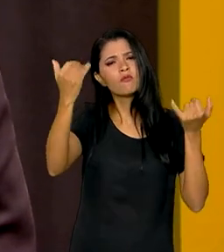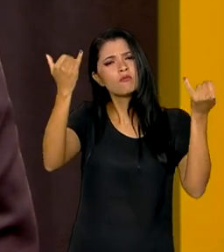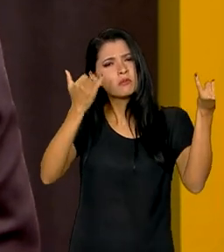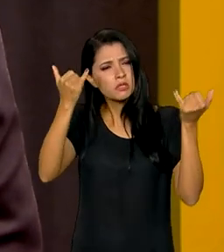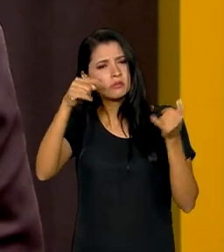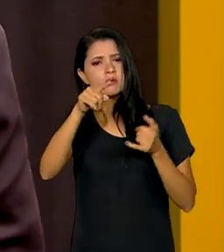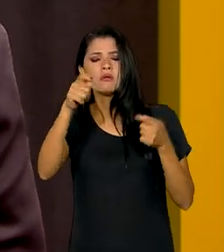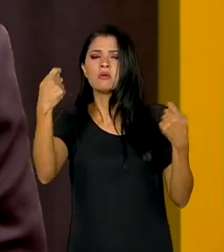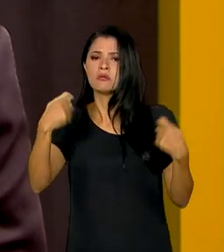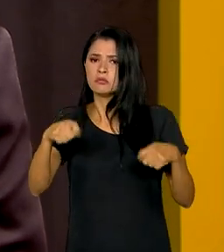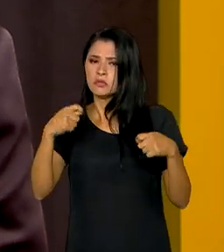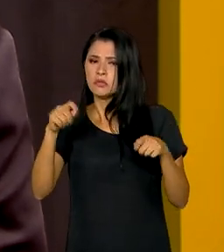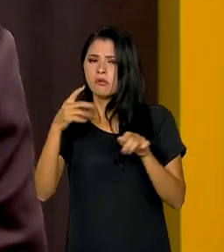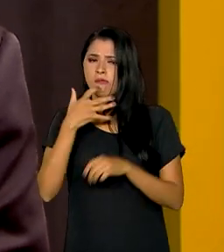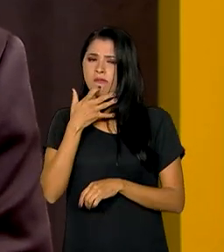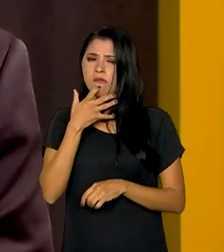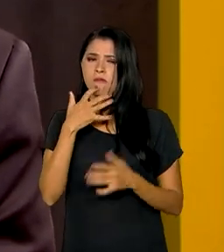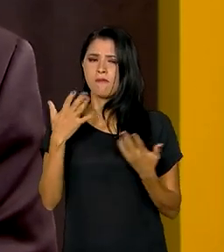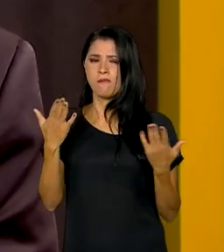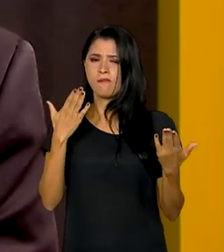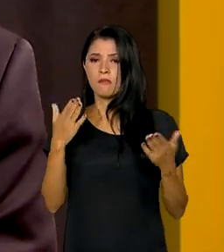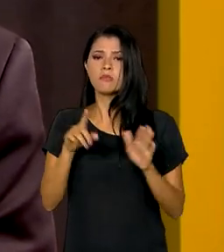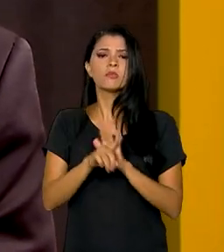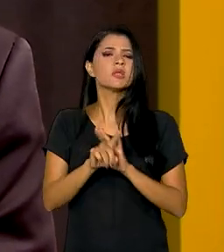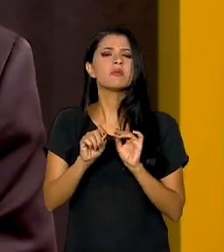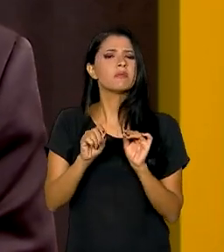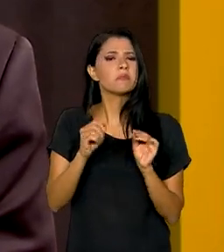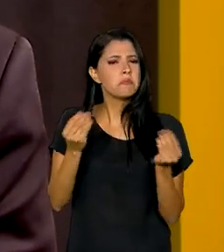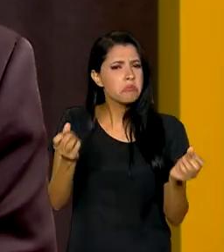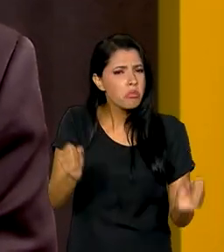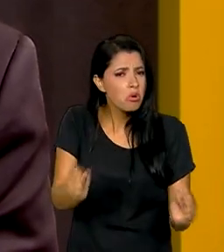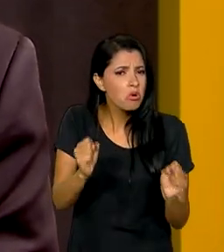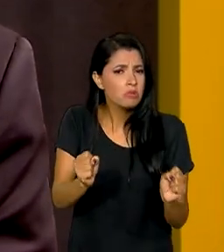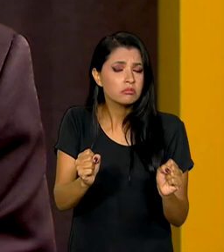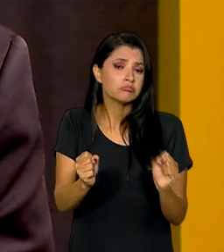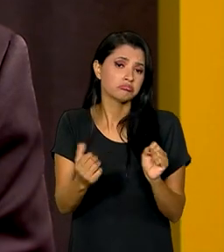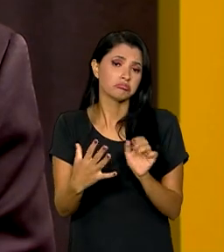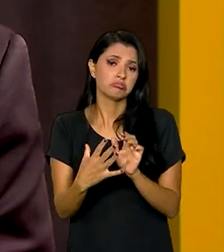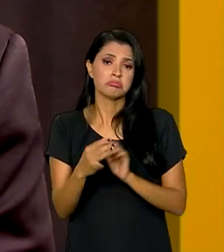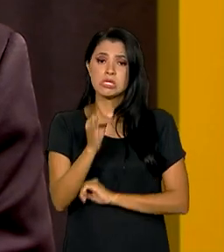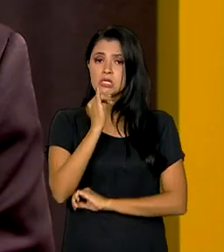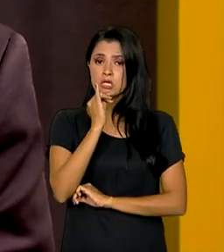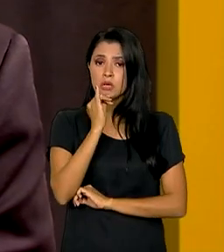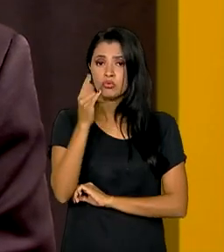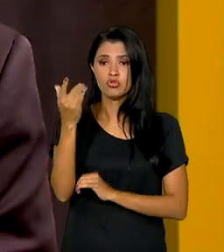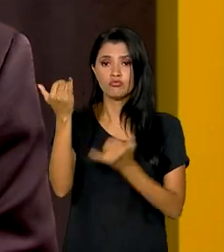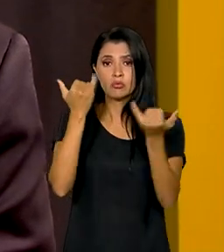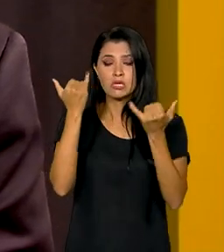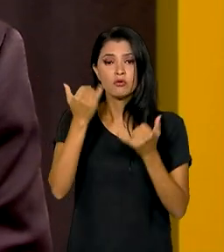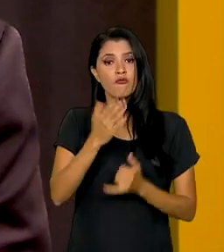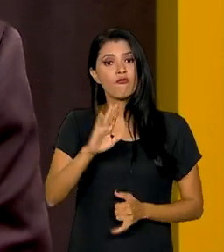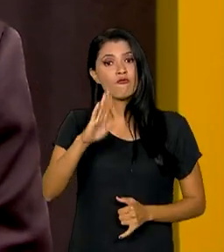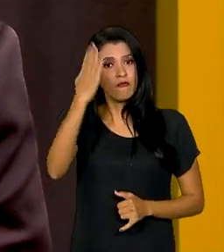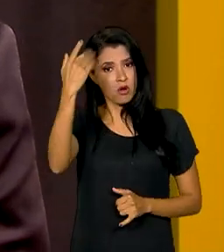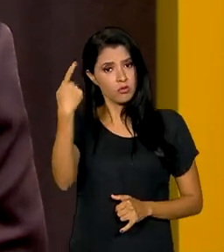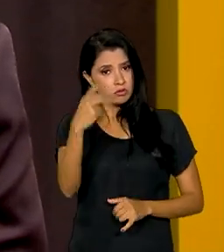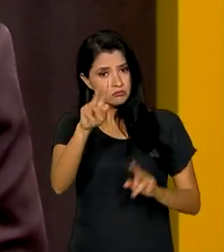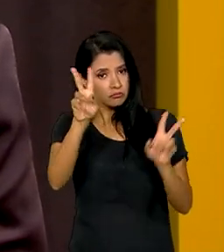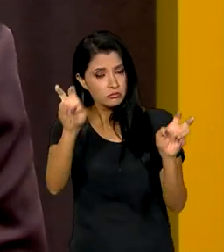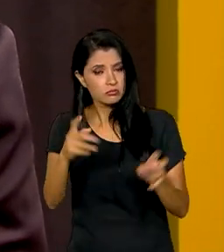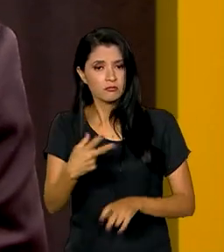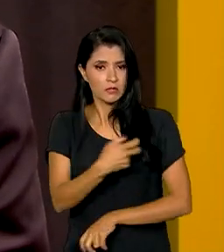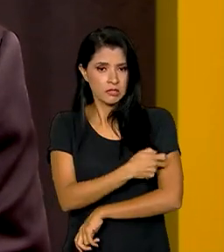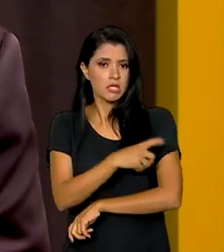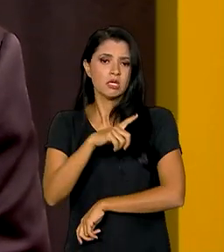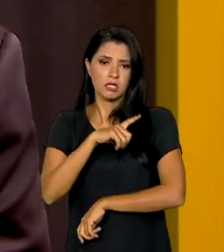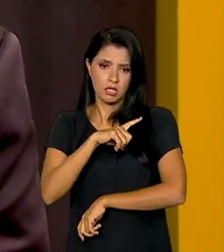que devem ser questionadas. A senhora poderia dar algum exemplo de notícias falsas em relação a vacinas que circulam